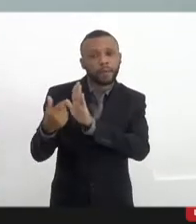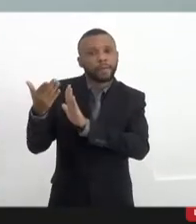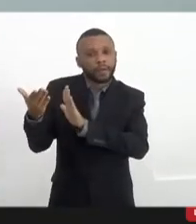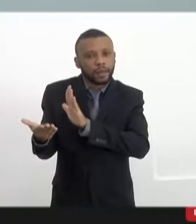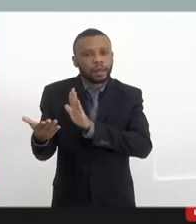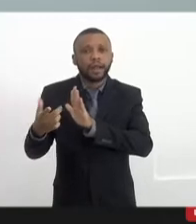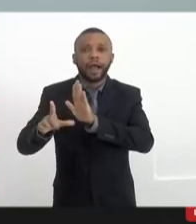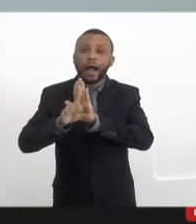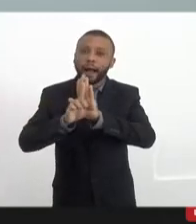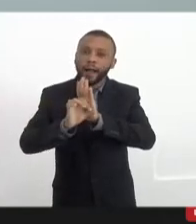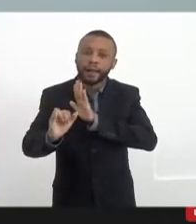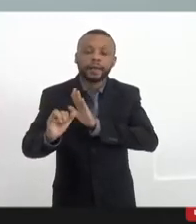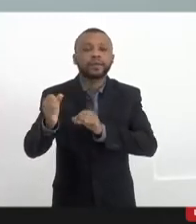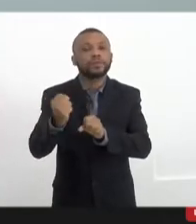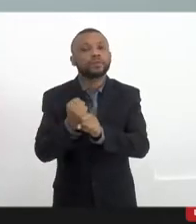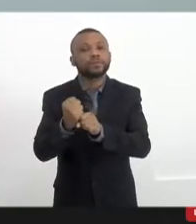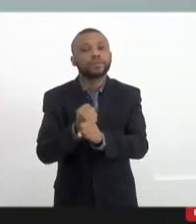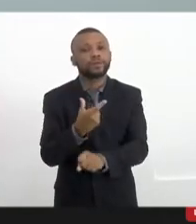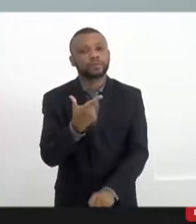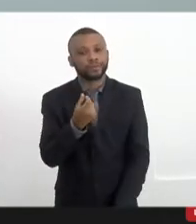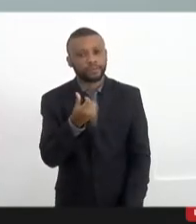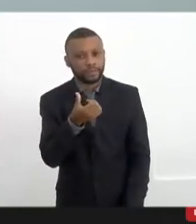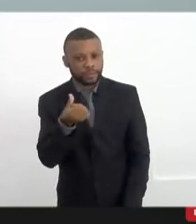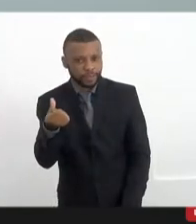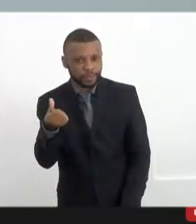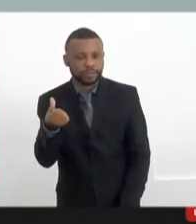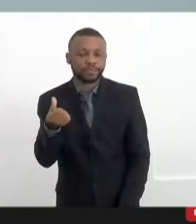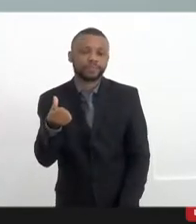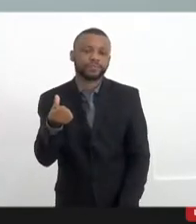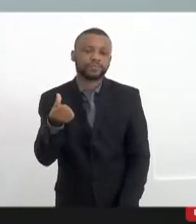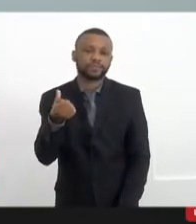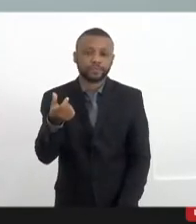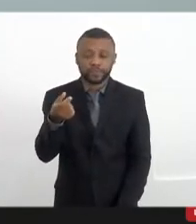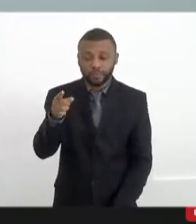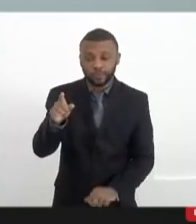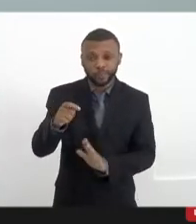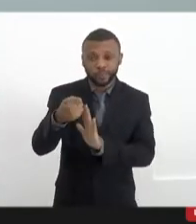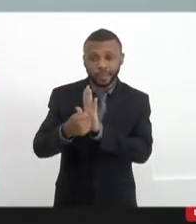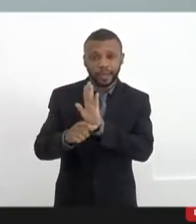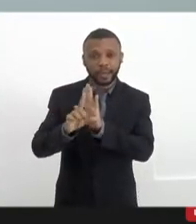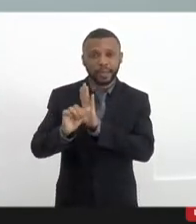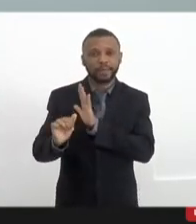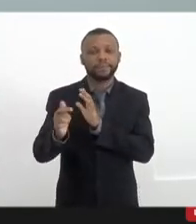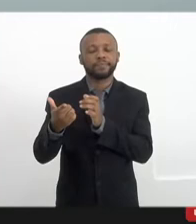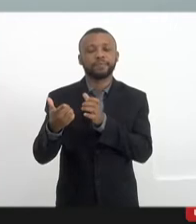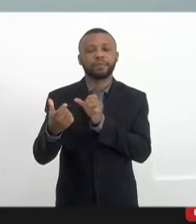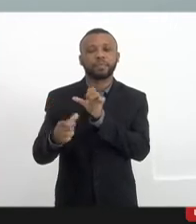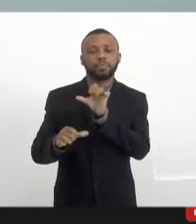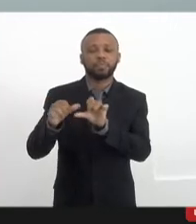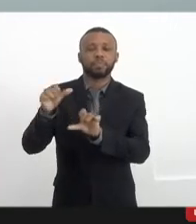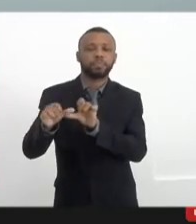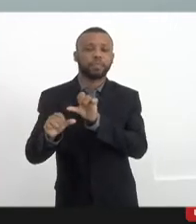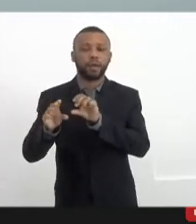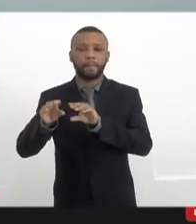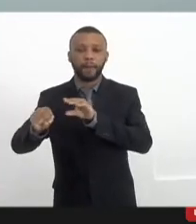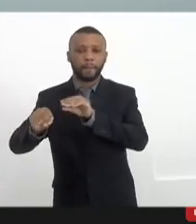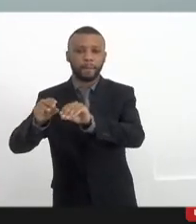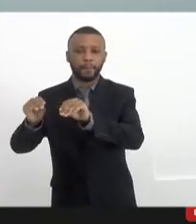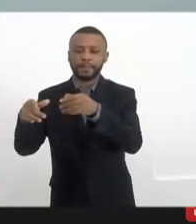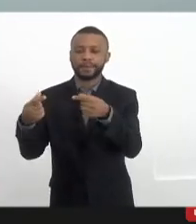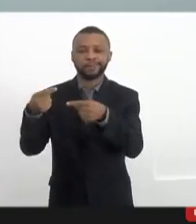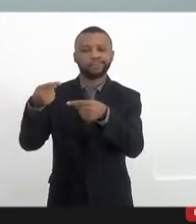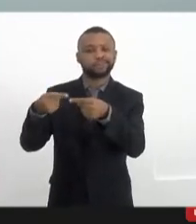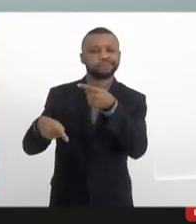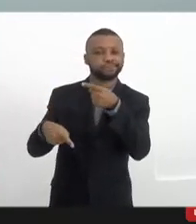2006, uma lei de 2006, ela foi totalmente deformada e, portanto, não serve para nada,